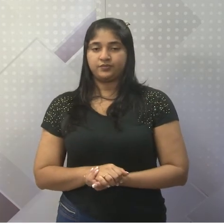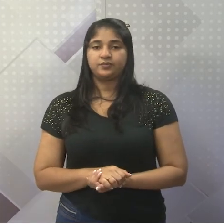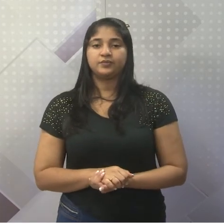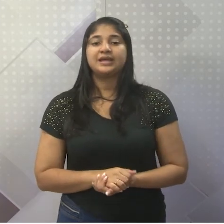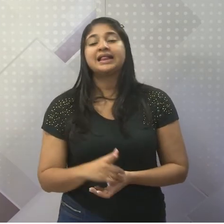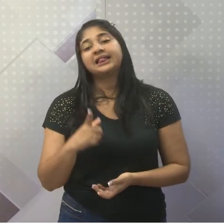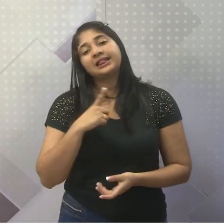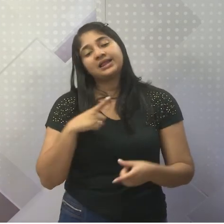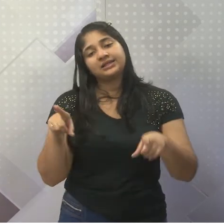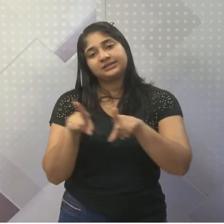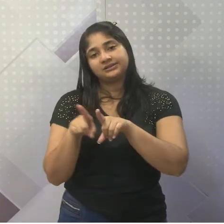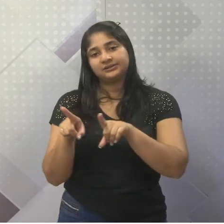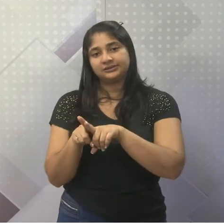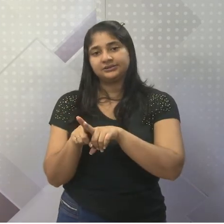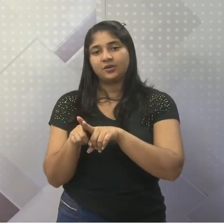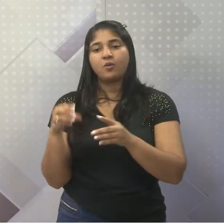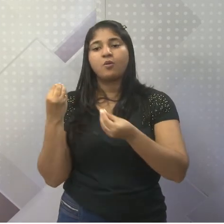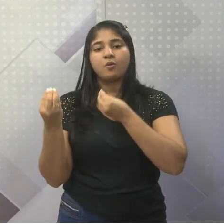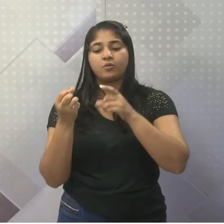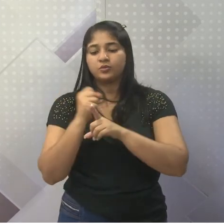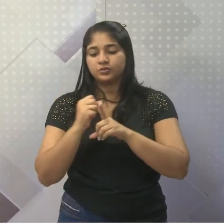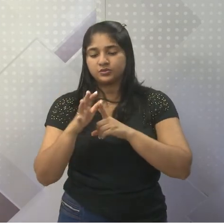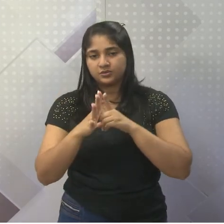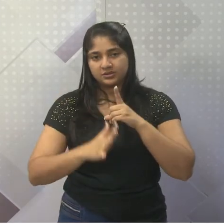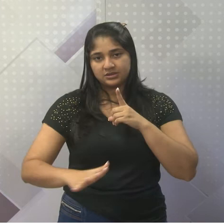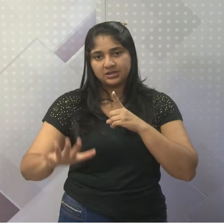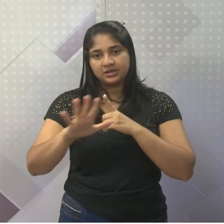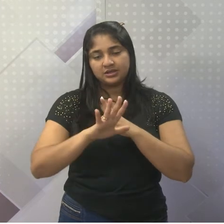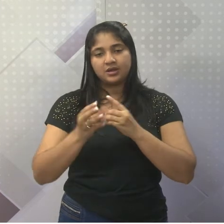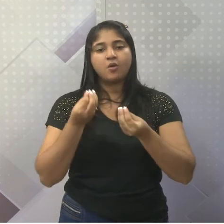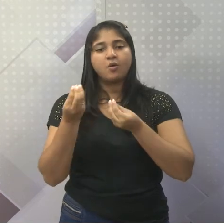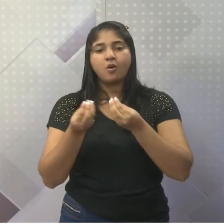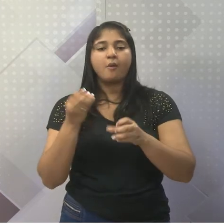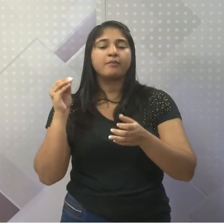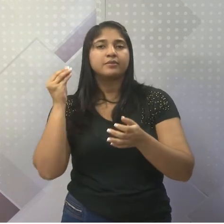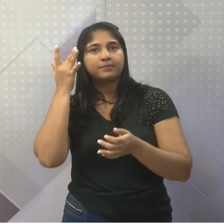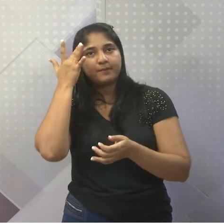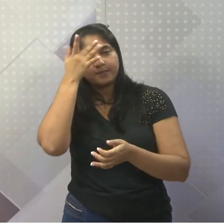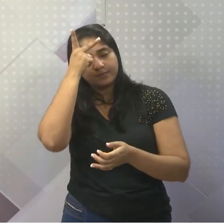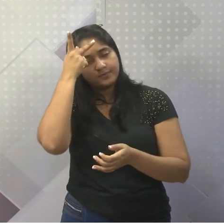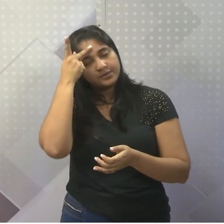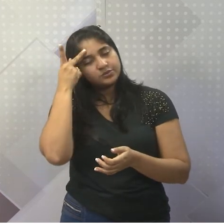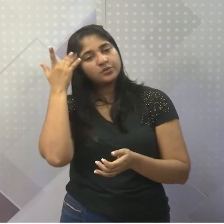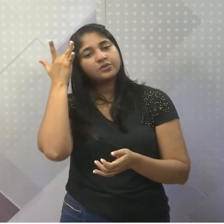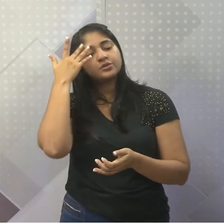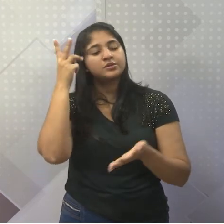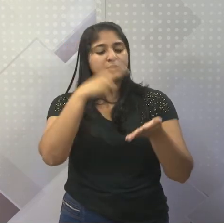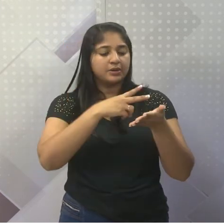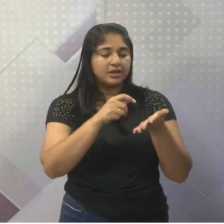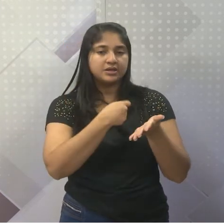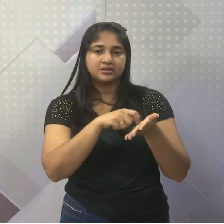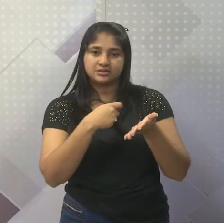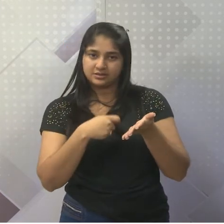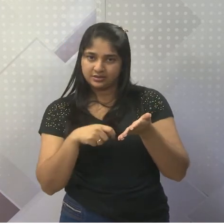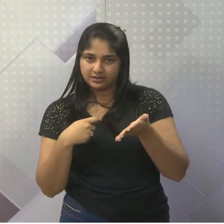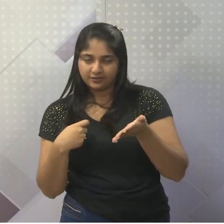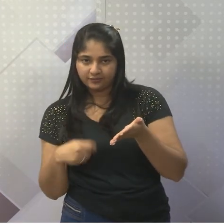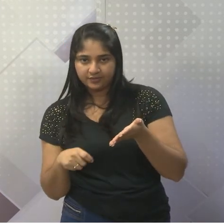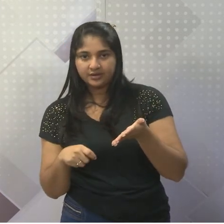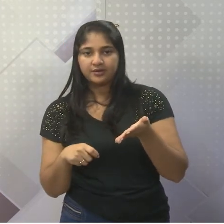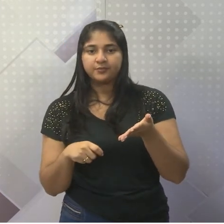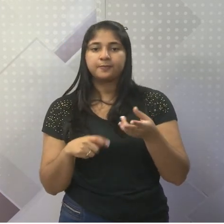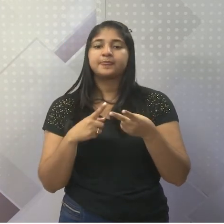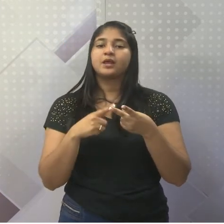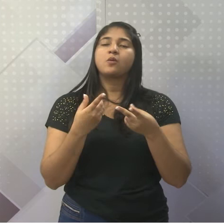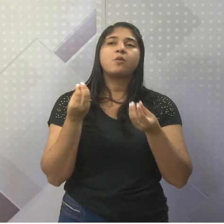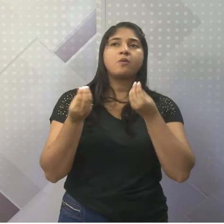Temos aqui alguns indicadores sociais, como a questão da taxa de analfabetismo entre adultos, entre crianças até 16 anos, a esperança de